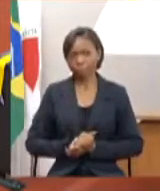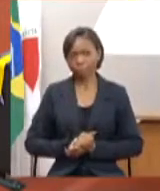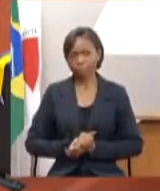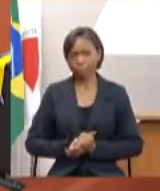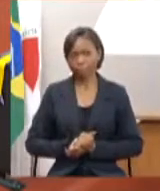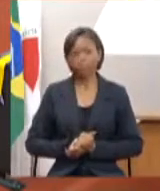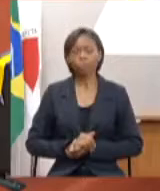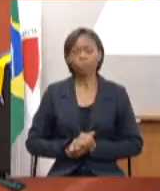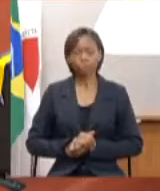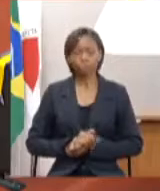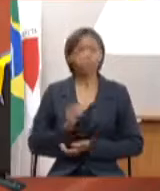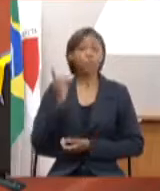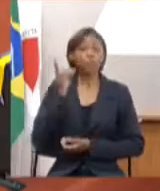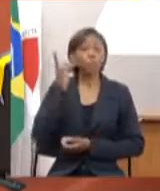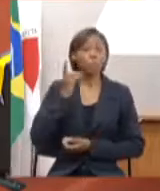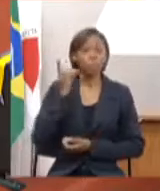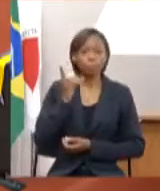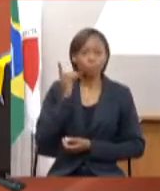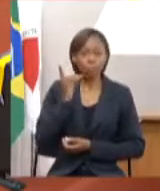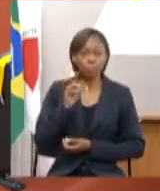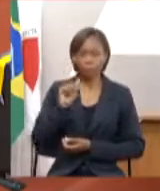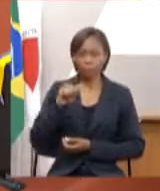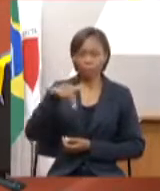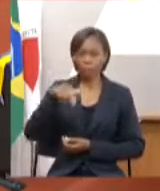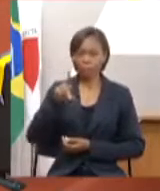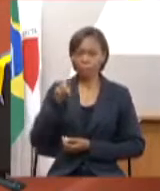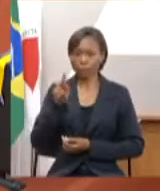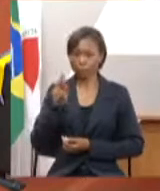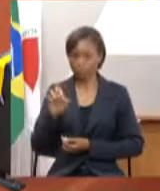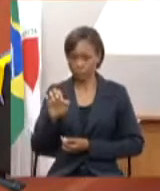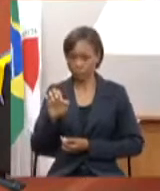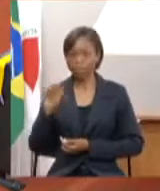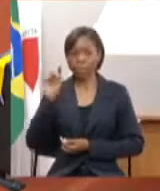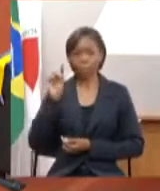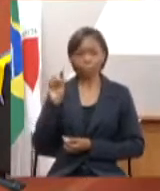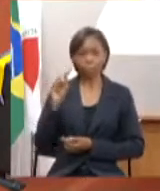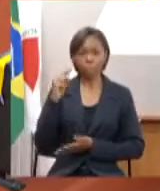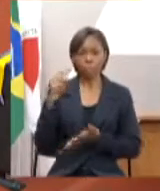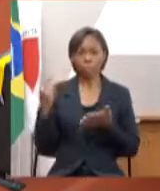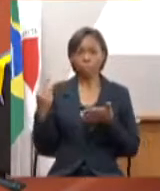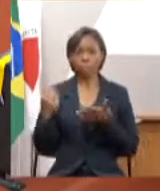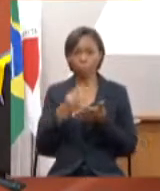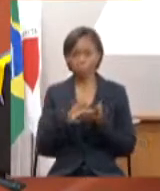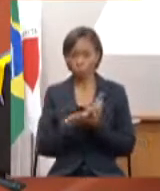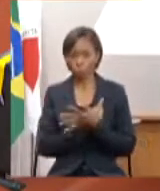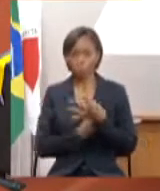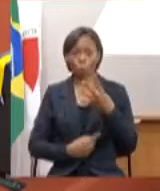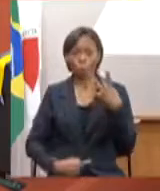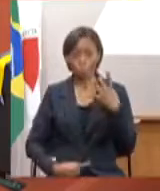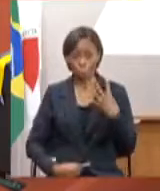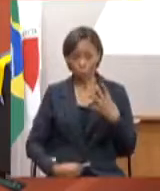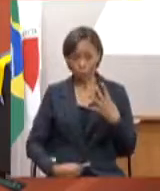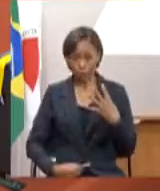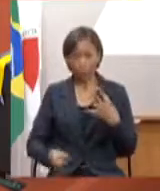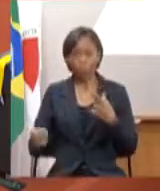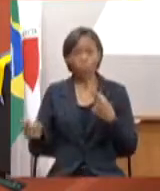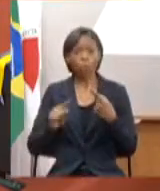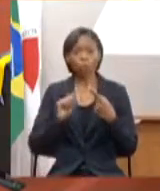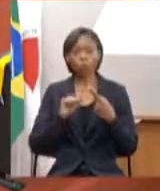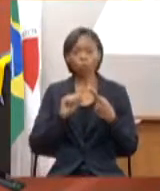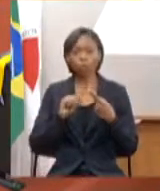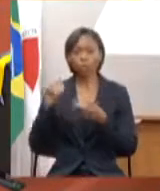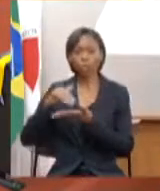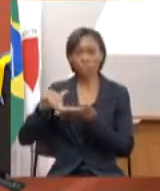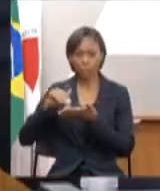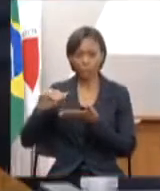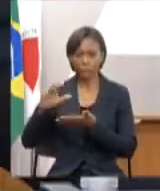deputado André Quintão o senhor me fez aí na verdade o senhor fez quatro colocações uma o secretário Carlos